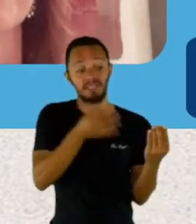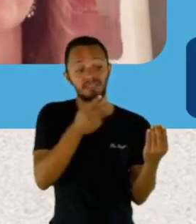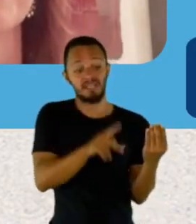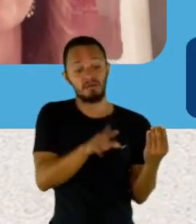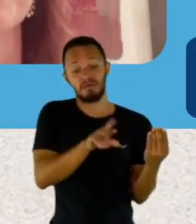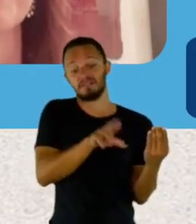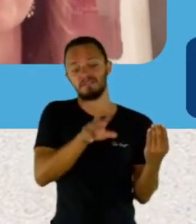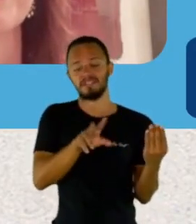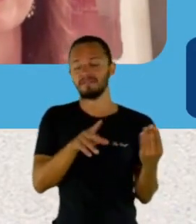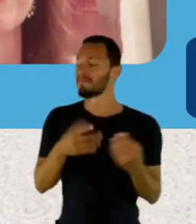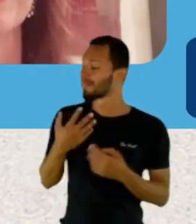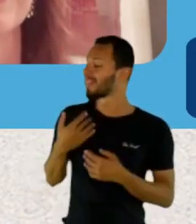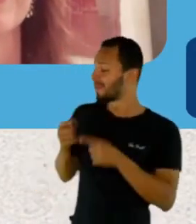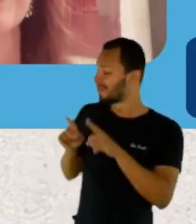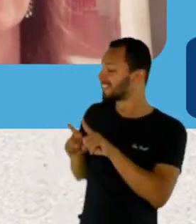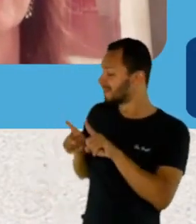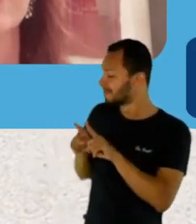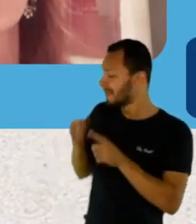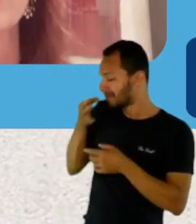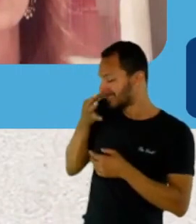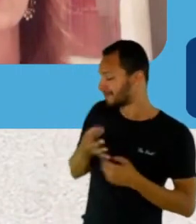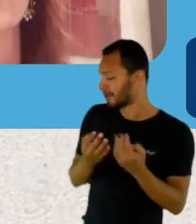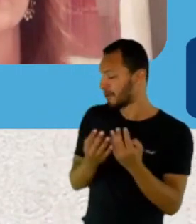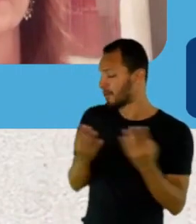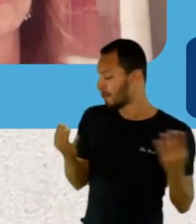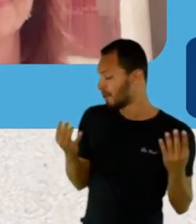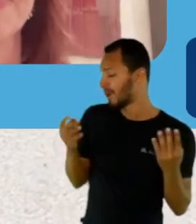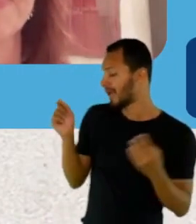percepção do muro azul. Carol,